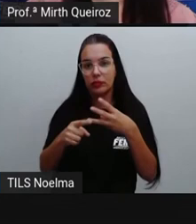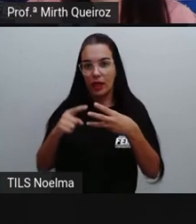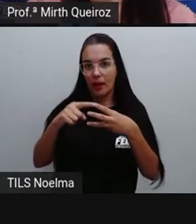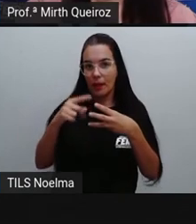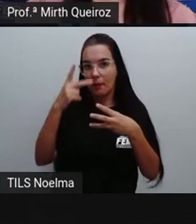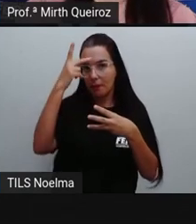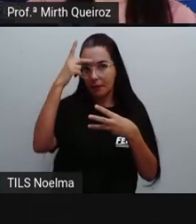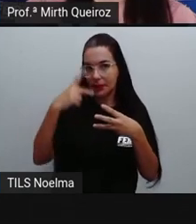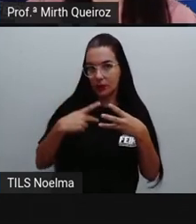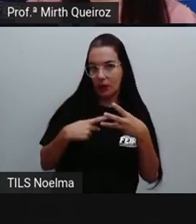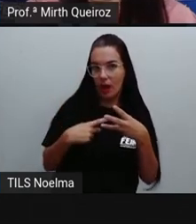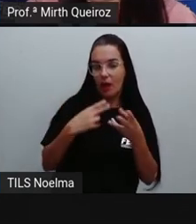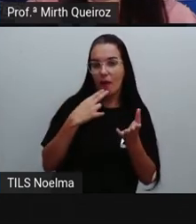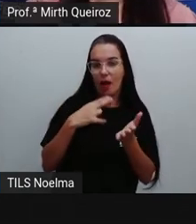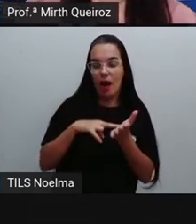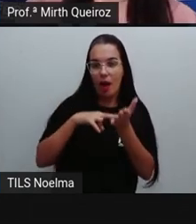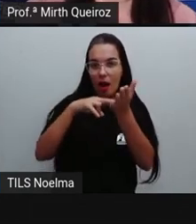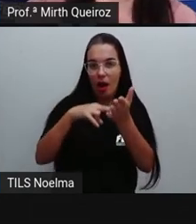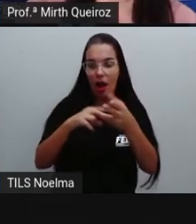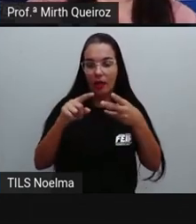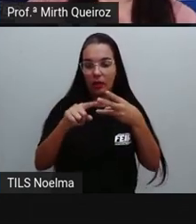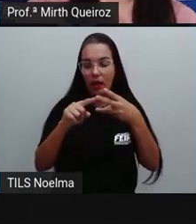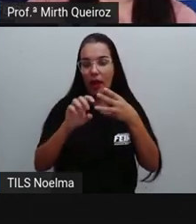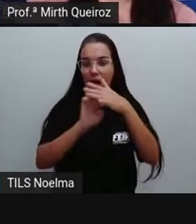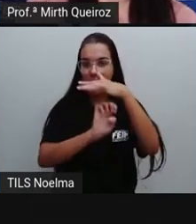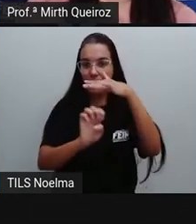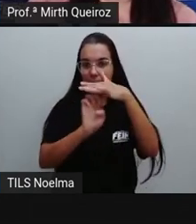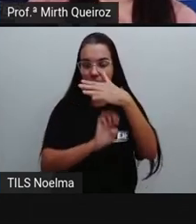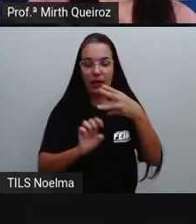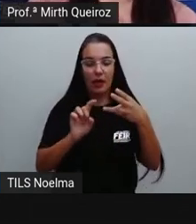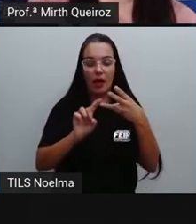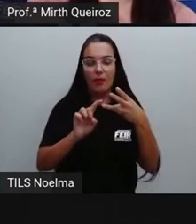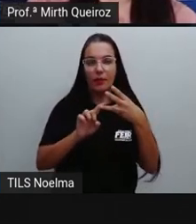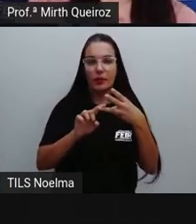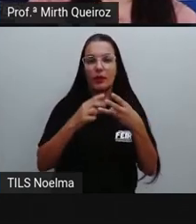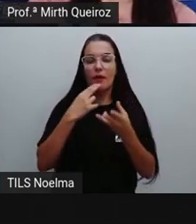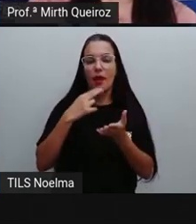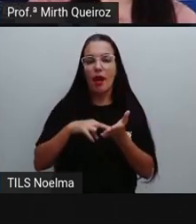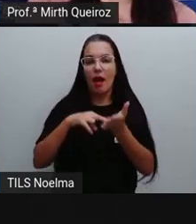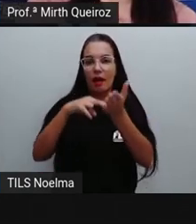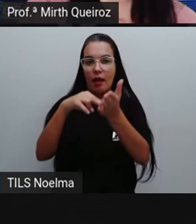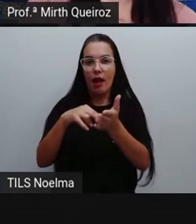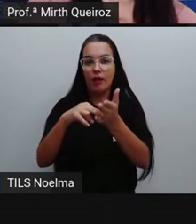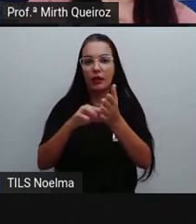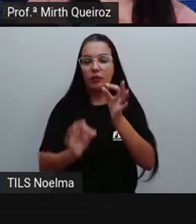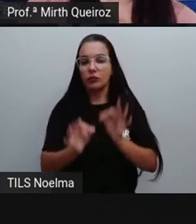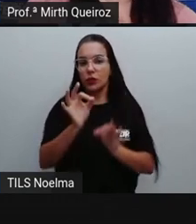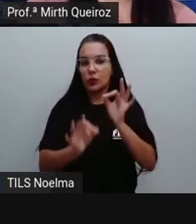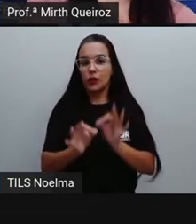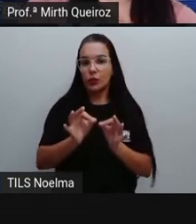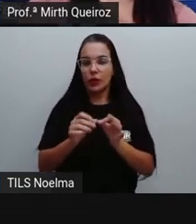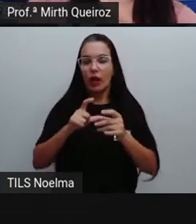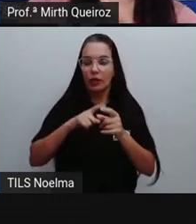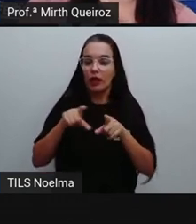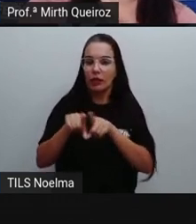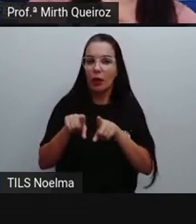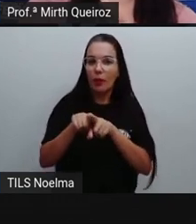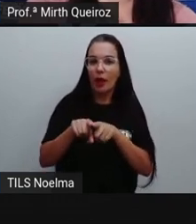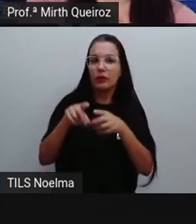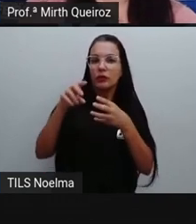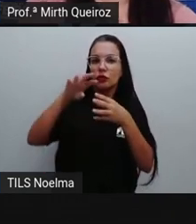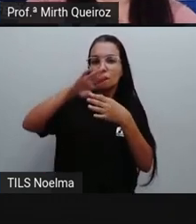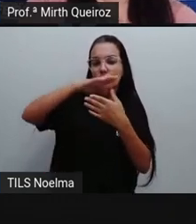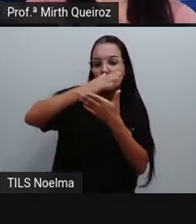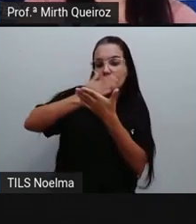a carta comercial e a carta oficial. E dentro desse grupo, né? Ela é subdividida em grupos menores, de acordo com a